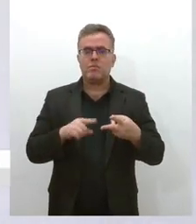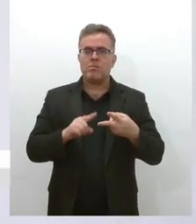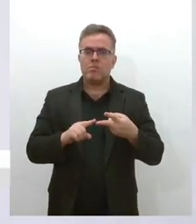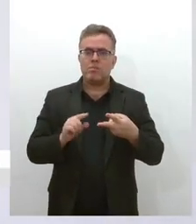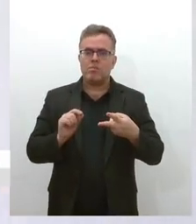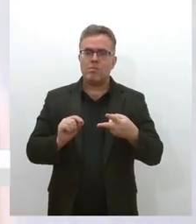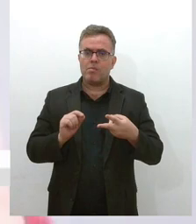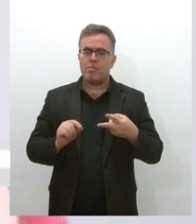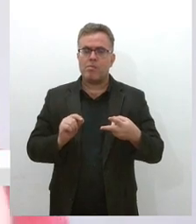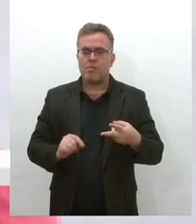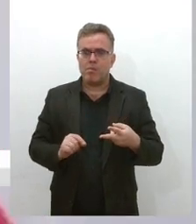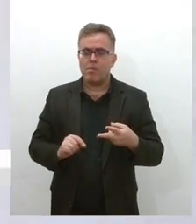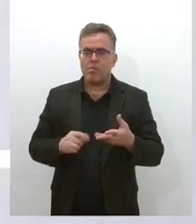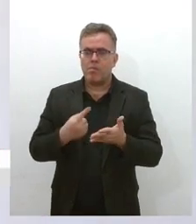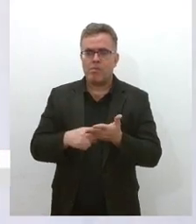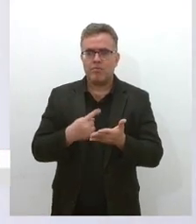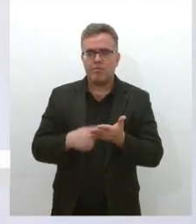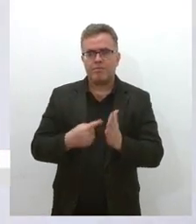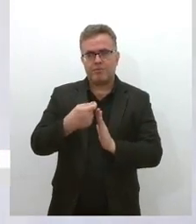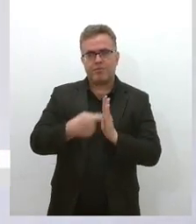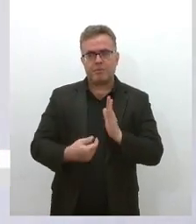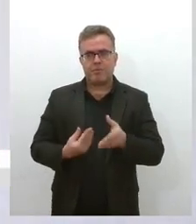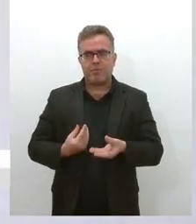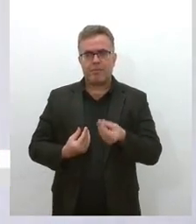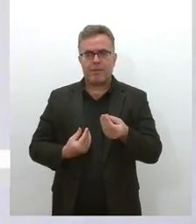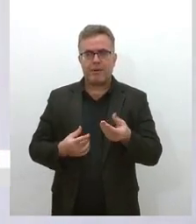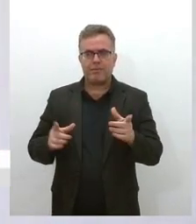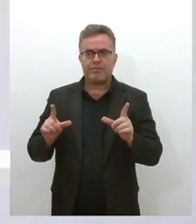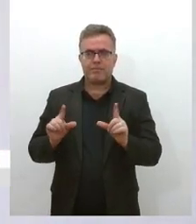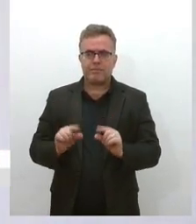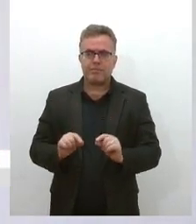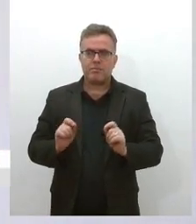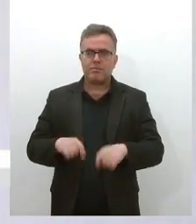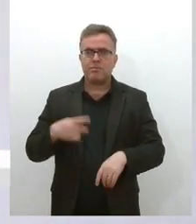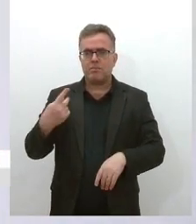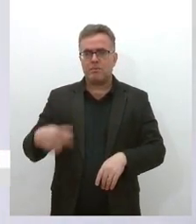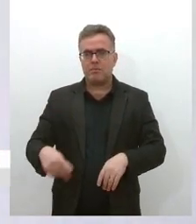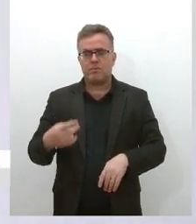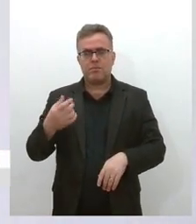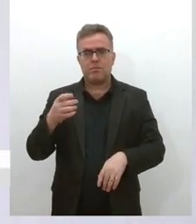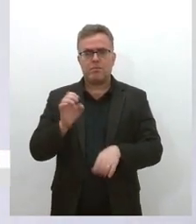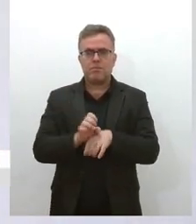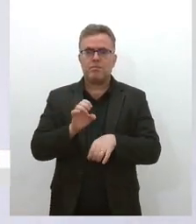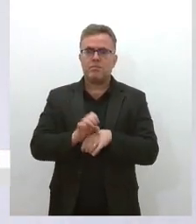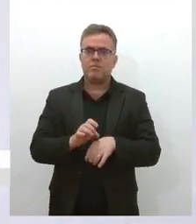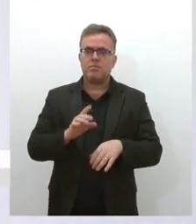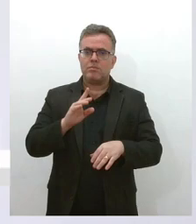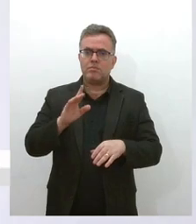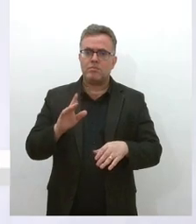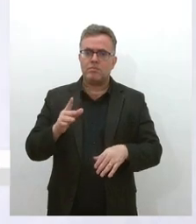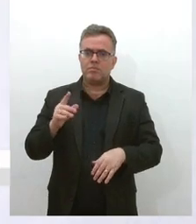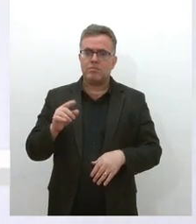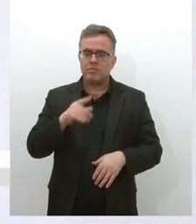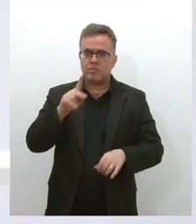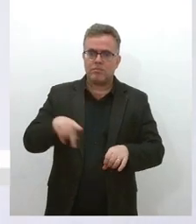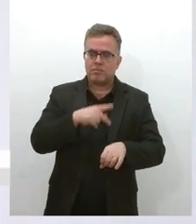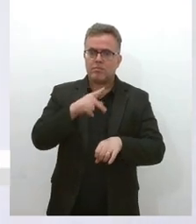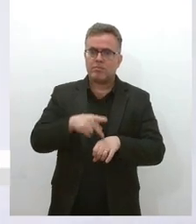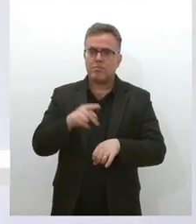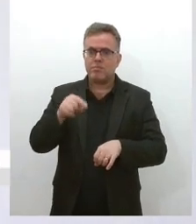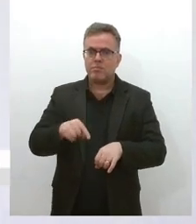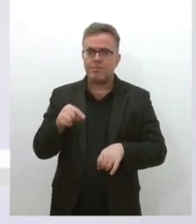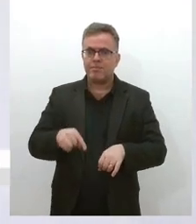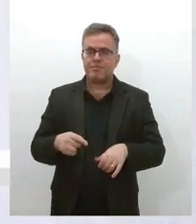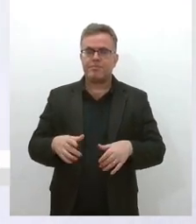receituário neoliberal que vai diminuindo o tamanho do Estado e para um país com proporções geográficas